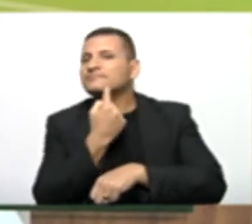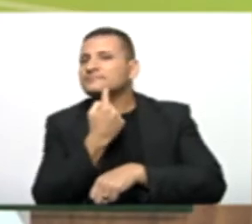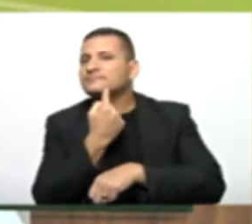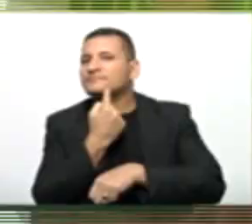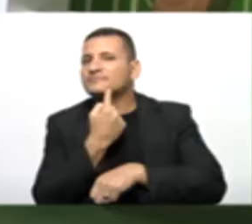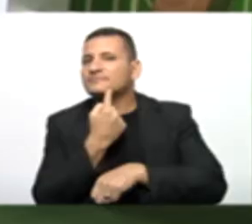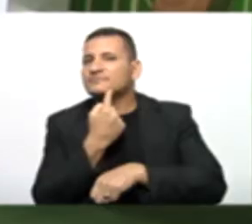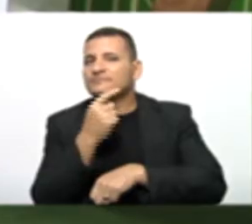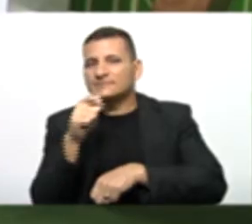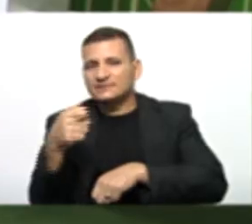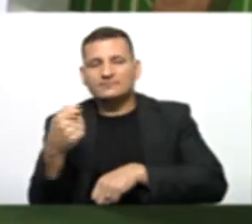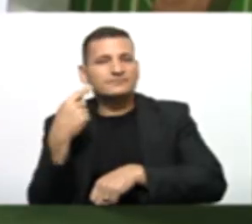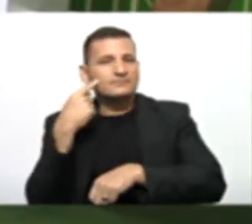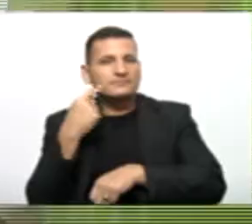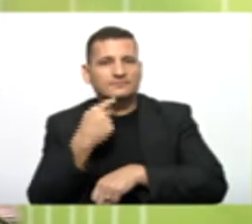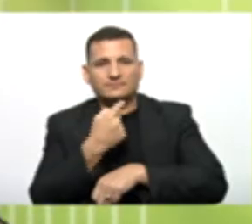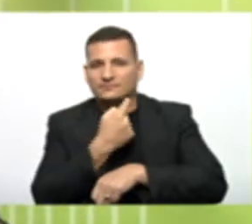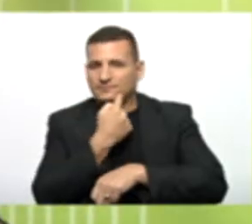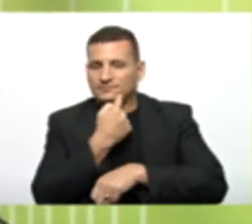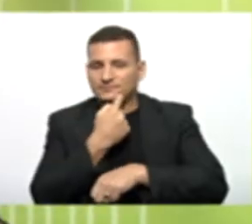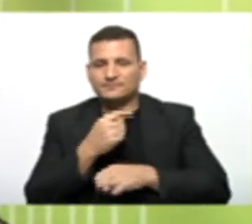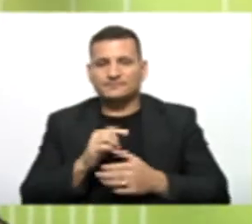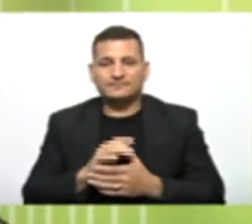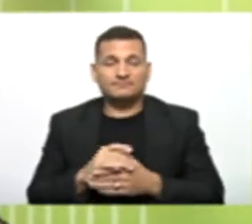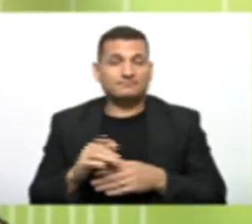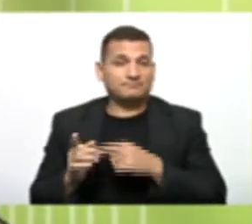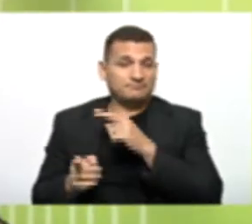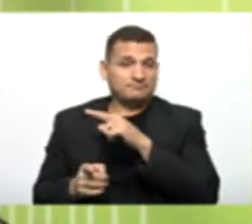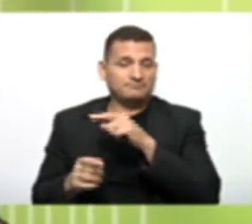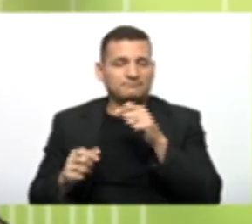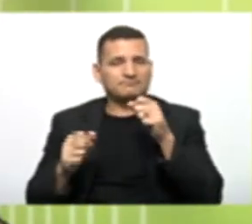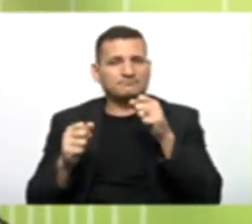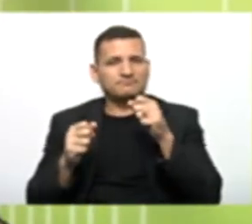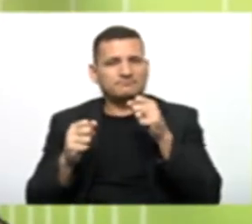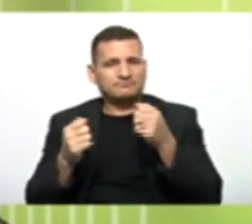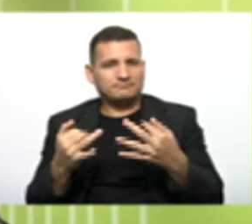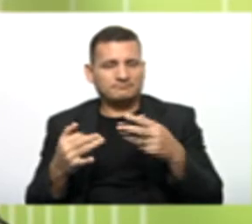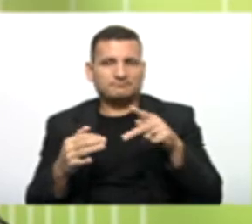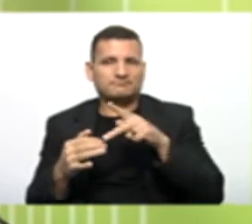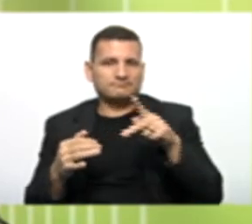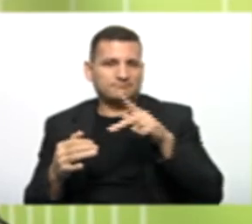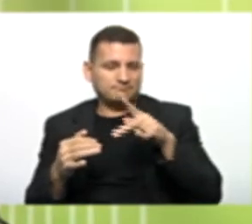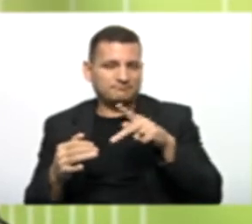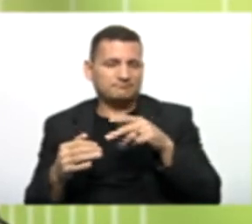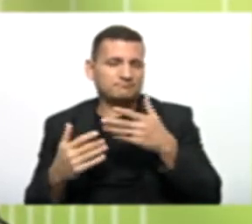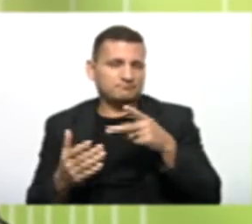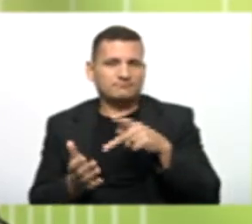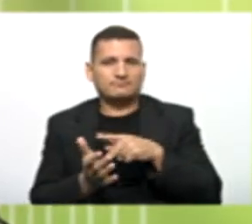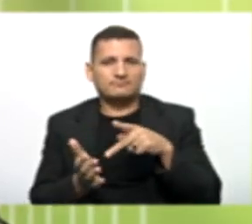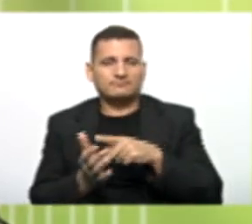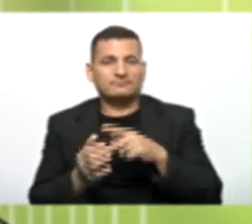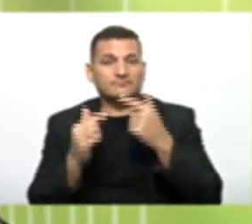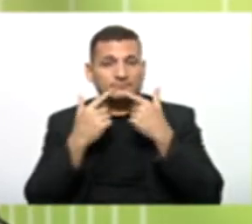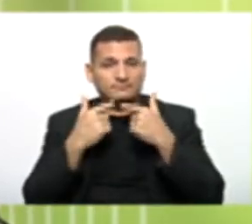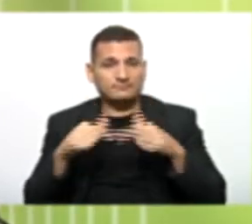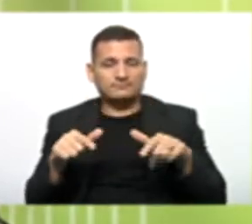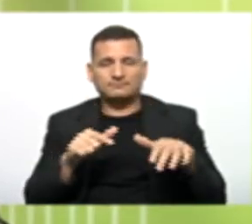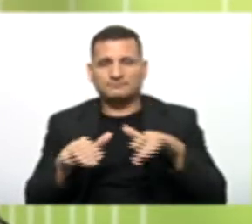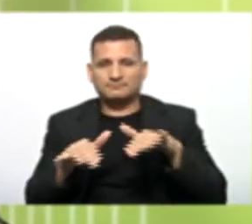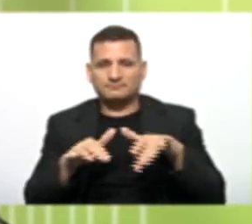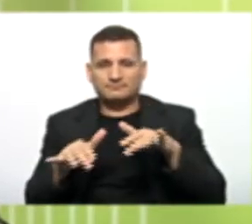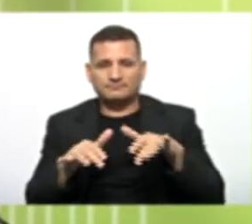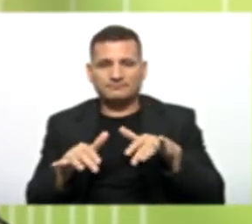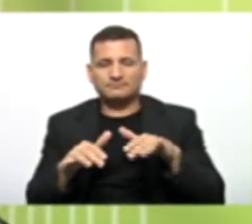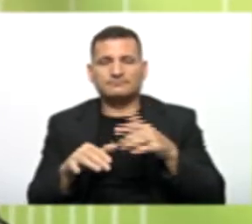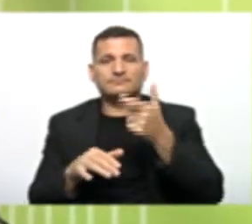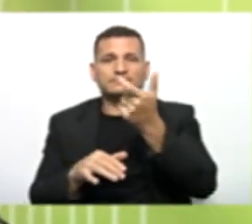Exatamente, professor. Foi até interessante essa colocação, porque realmente, na linguagem de programação, quando nós vamos trabalhar, a